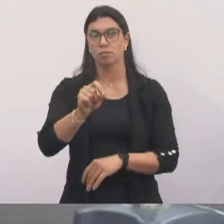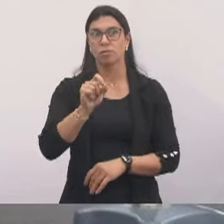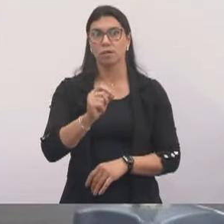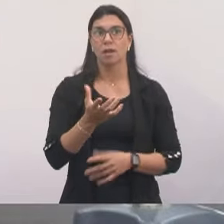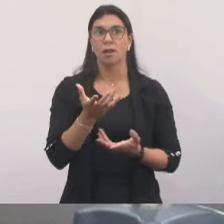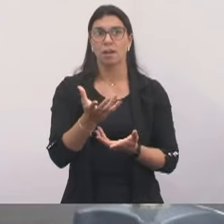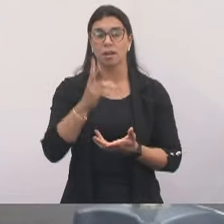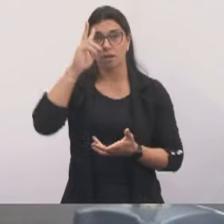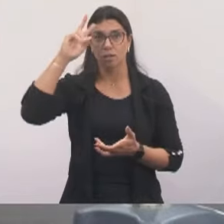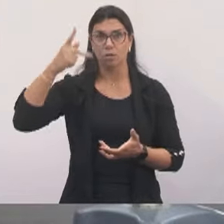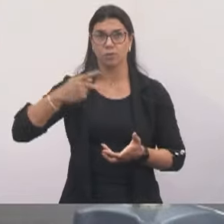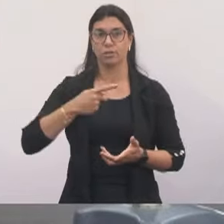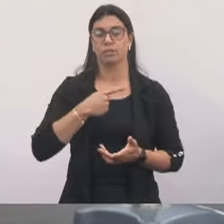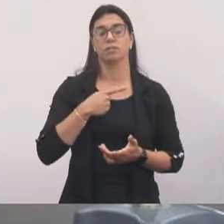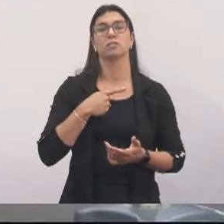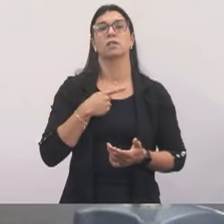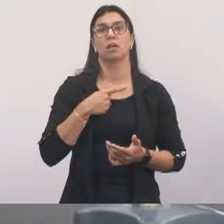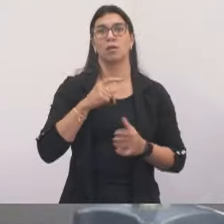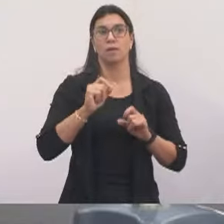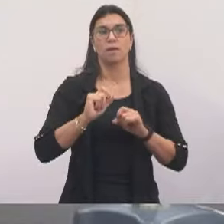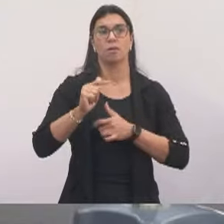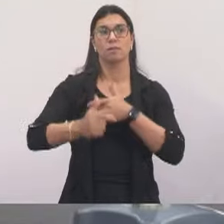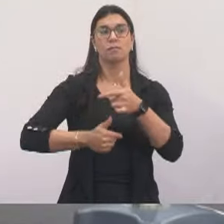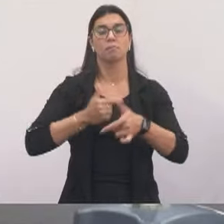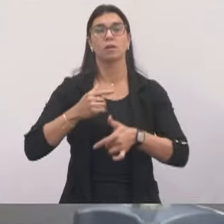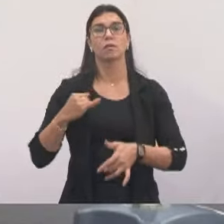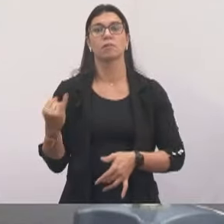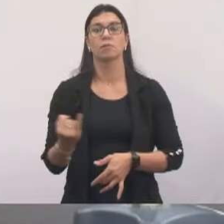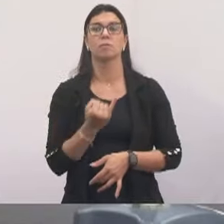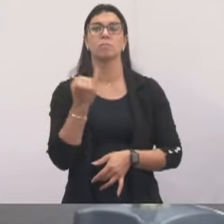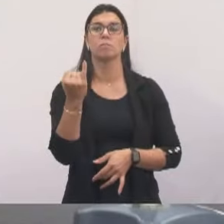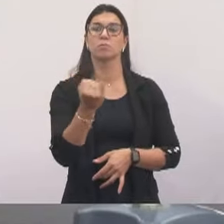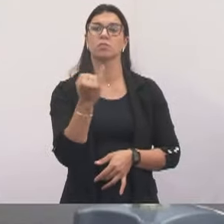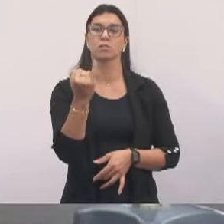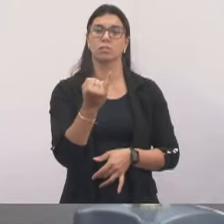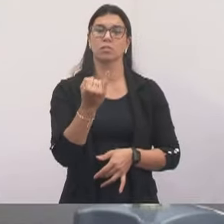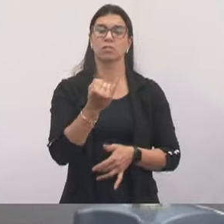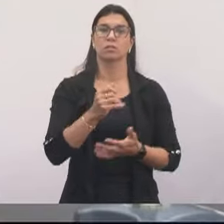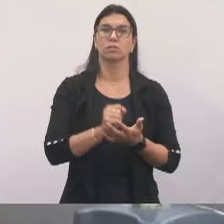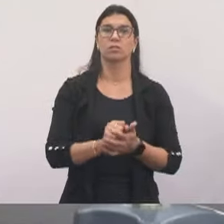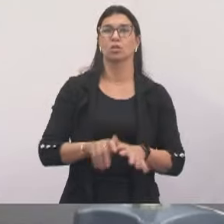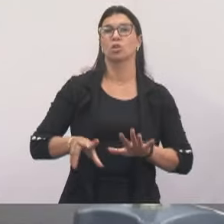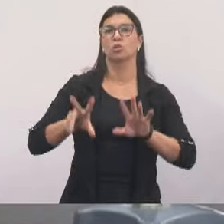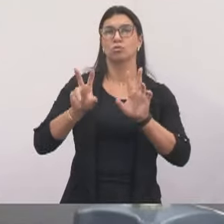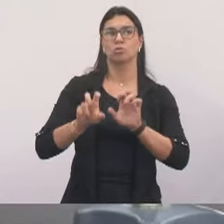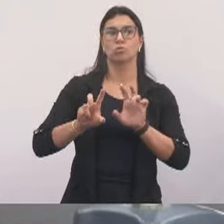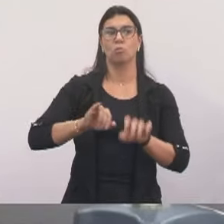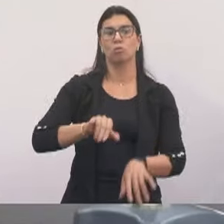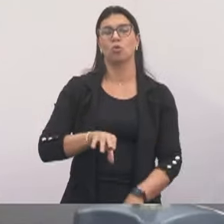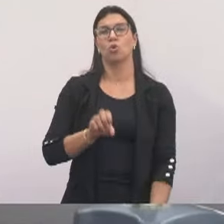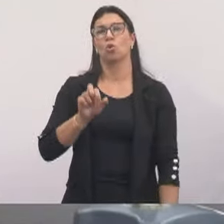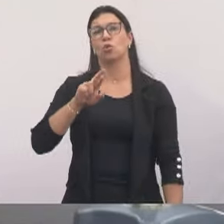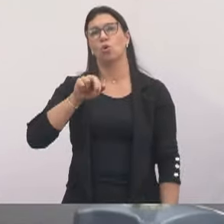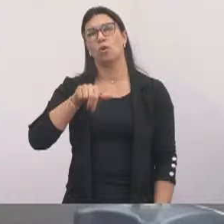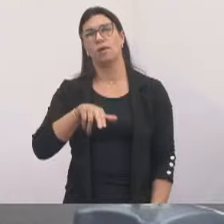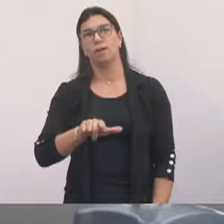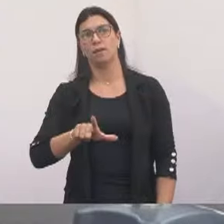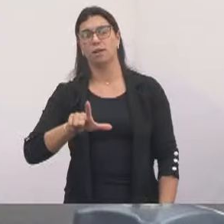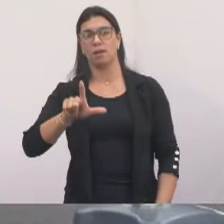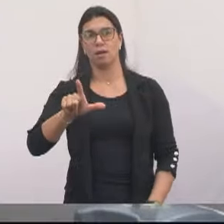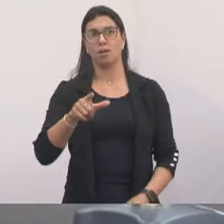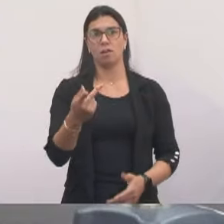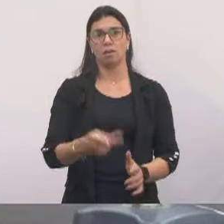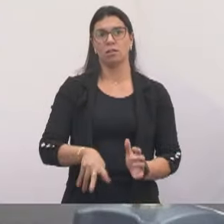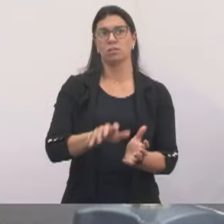eu quero aqui reconhecer, vereador, o trabalho importante de jornalismo do Diário de Jacareí, que recebeu uma nota da Prefeitura de manhã, do